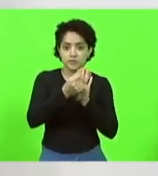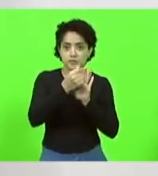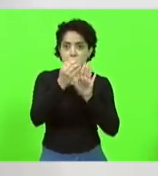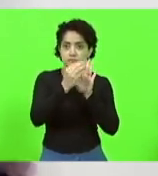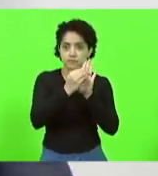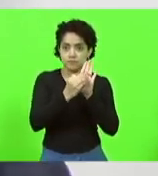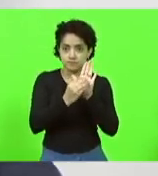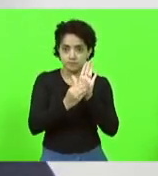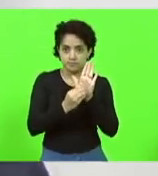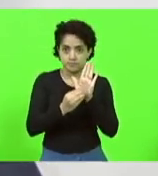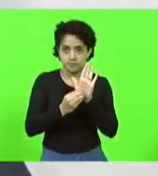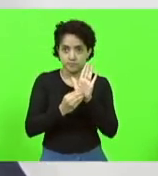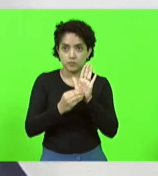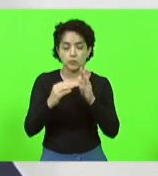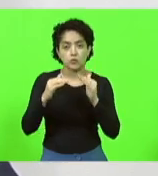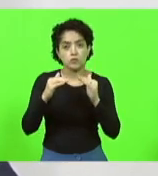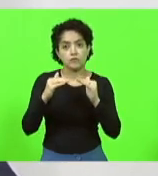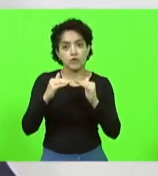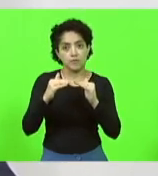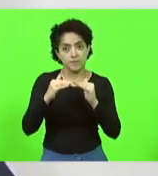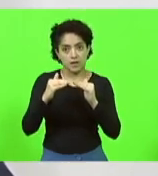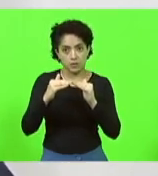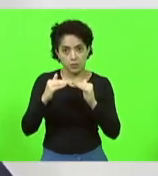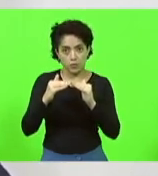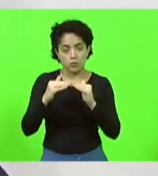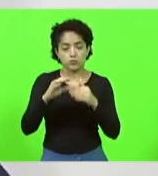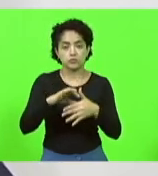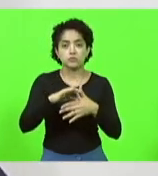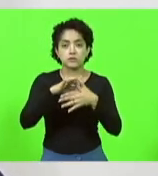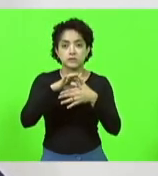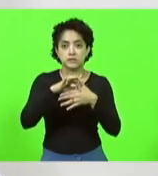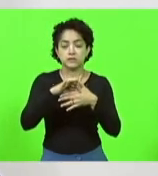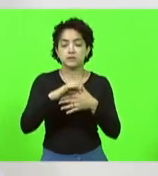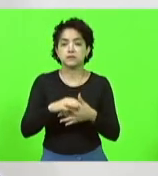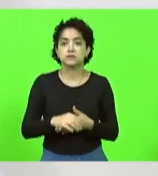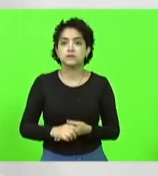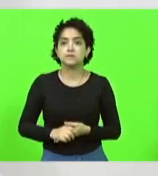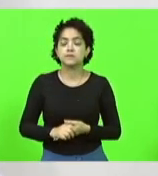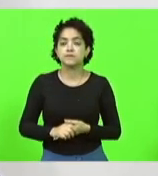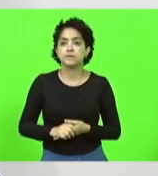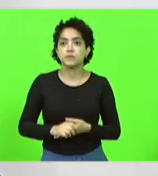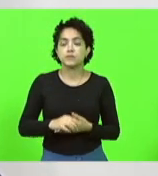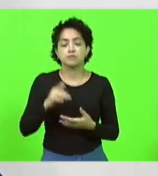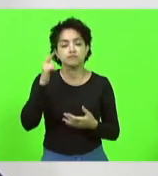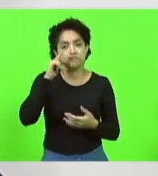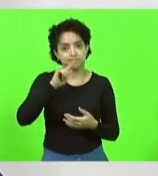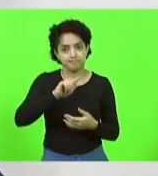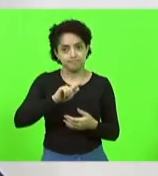conforme acordo com as lideranças, mais uma vez nós conseguimos